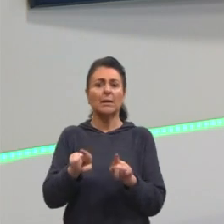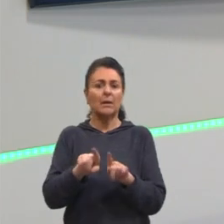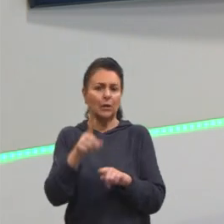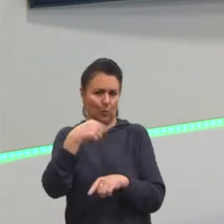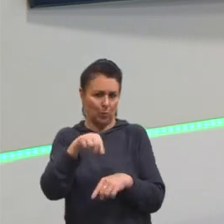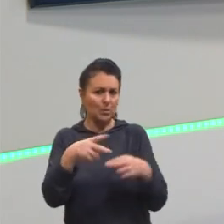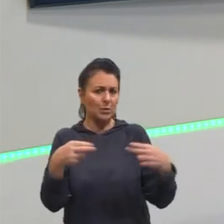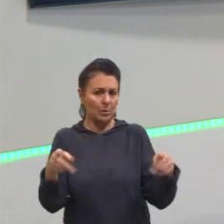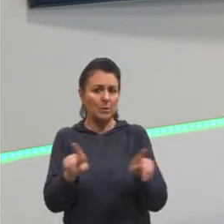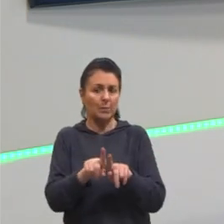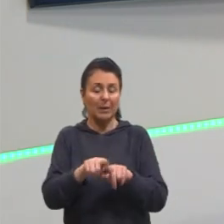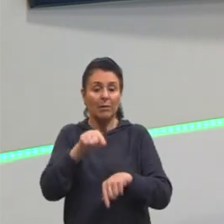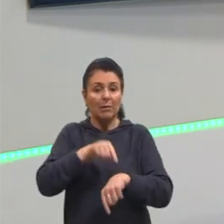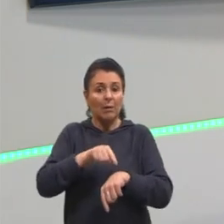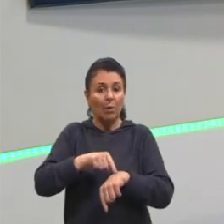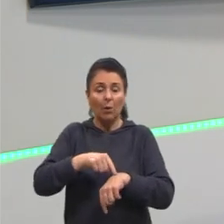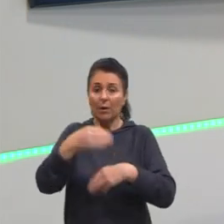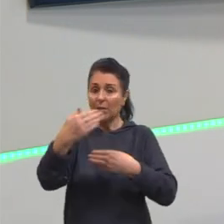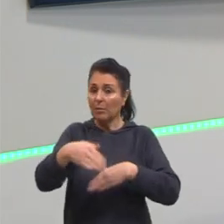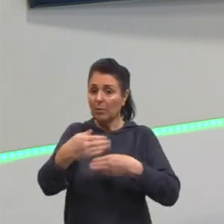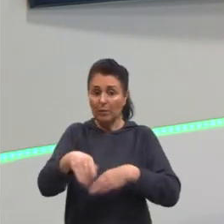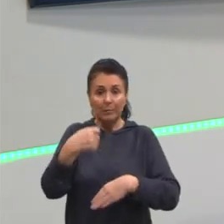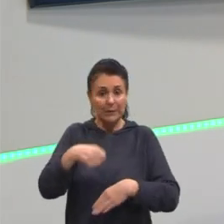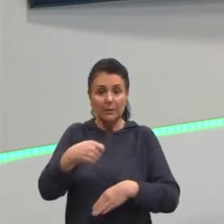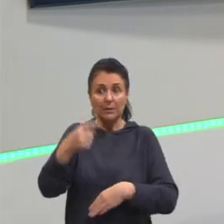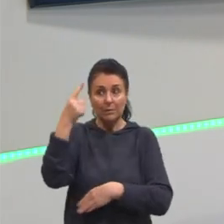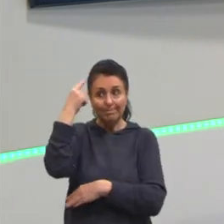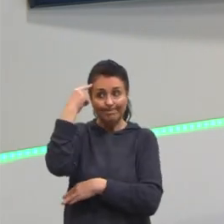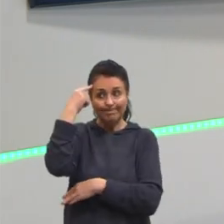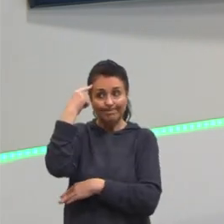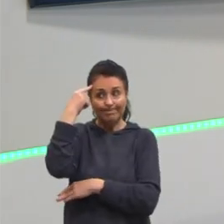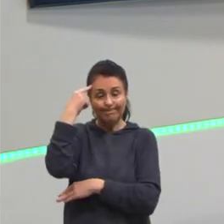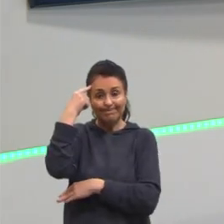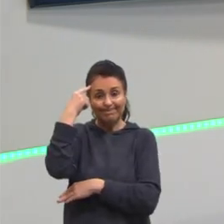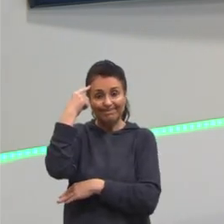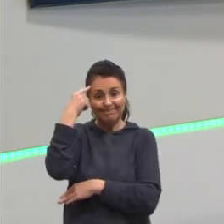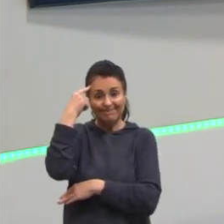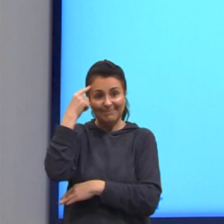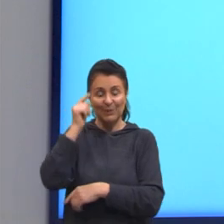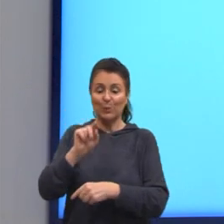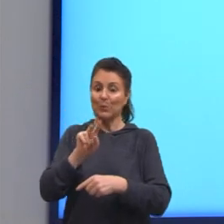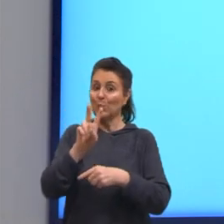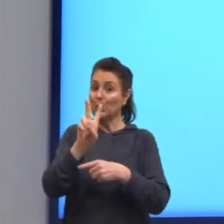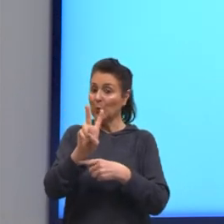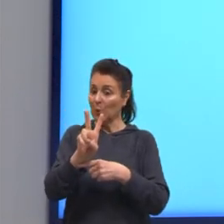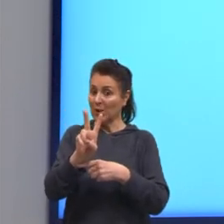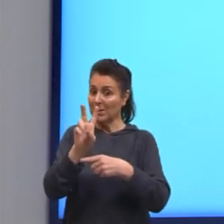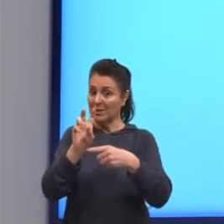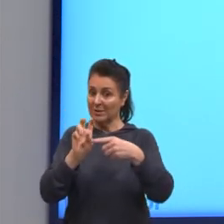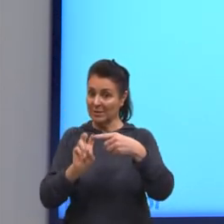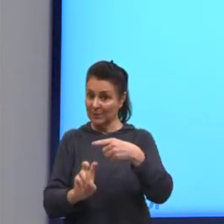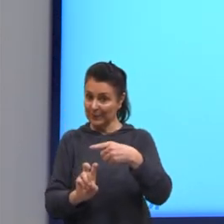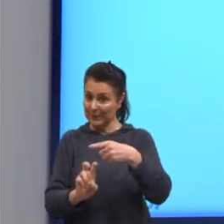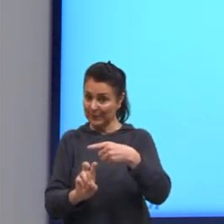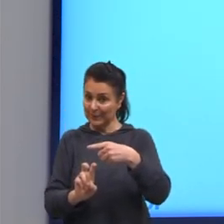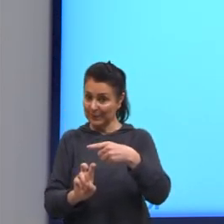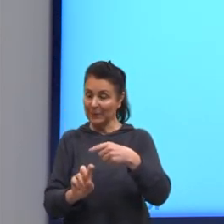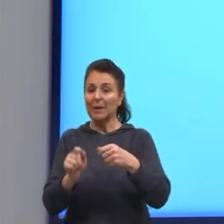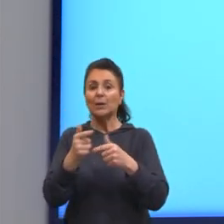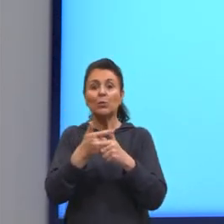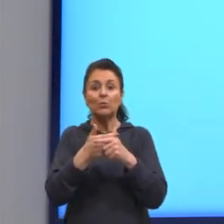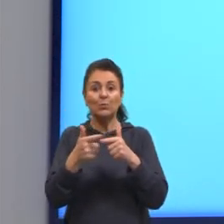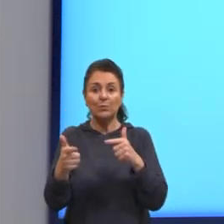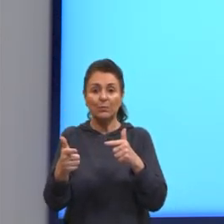nós precisamos resolver aquela conta, tá? Então, esse caso aqui, 2 dividido por 5, eu vou dividir com